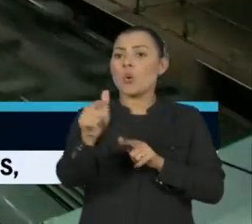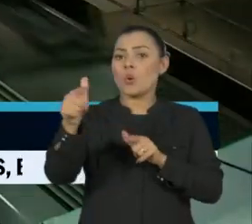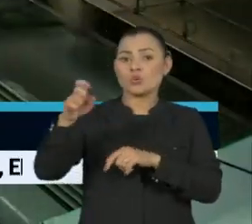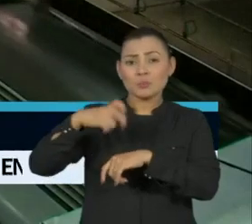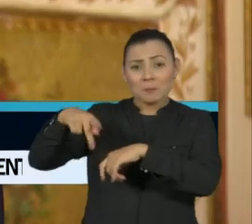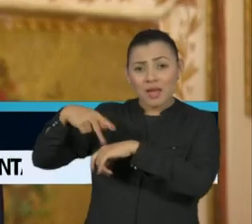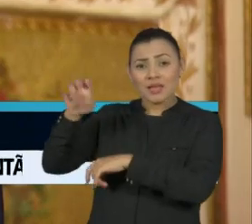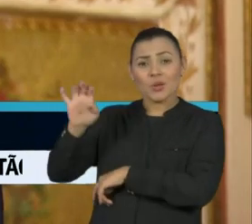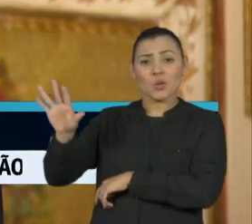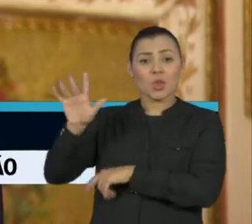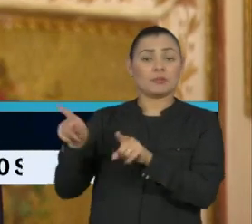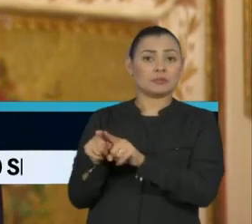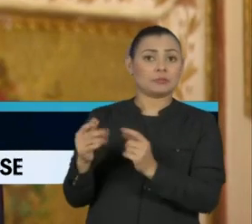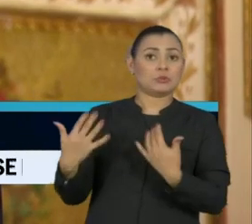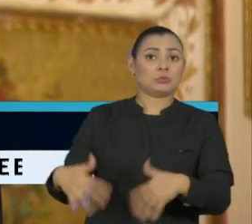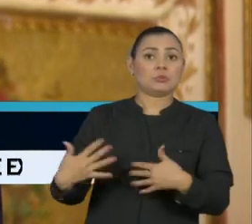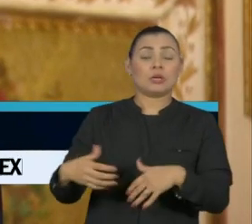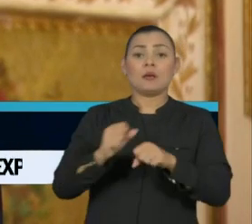europeus.